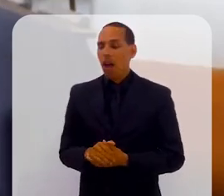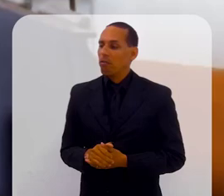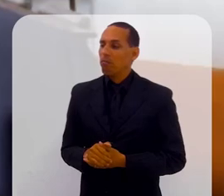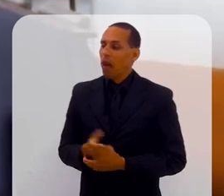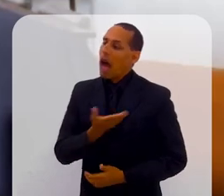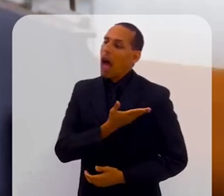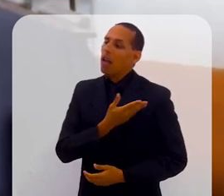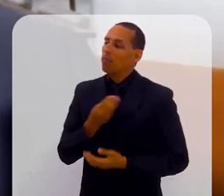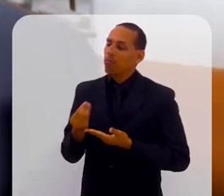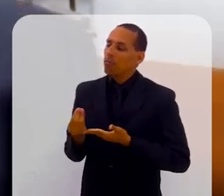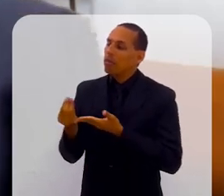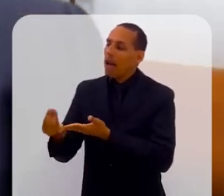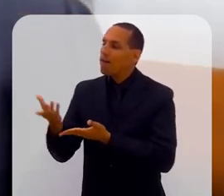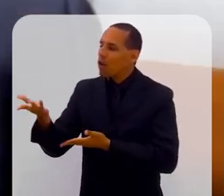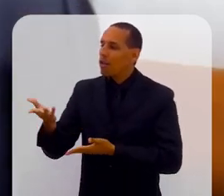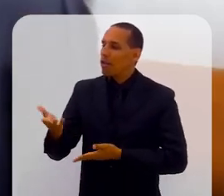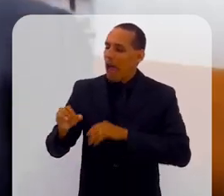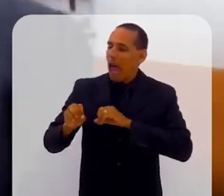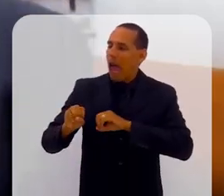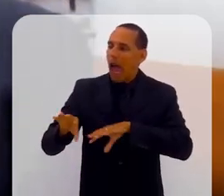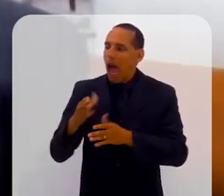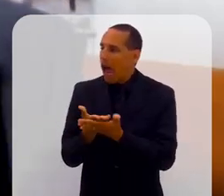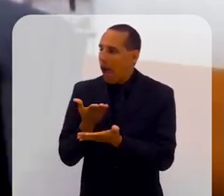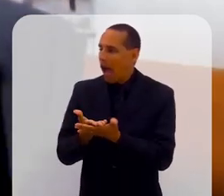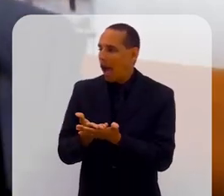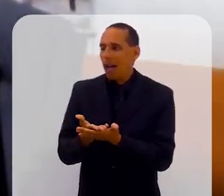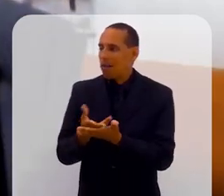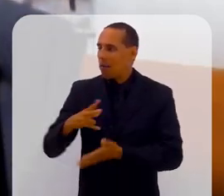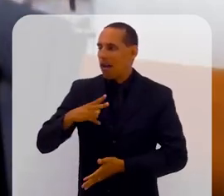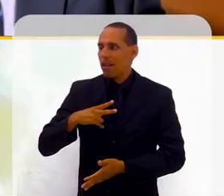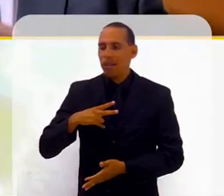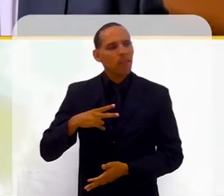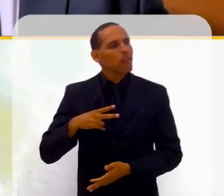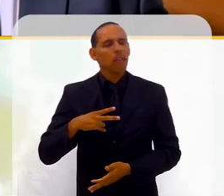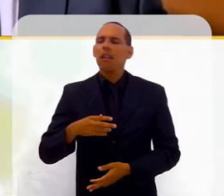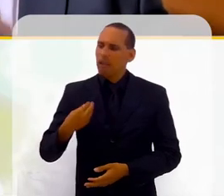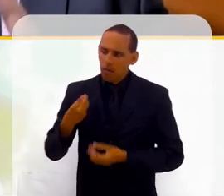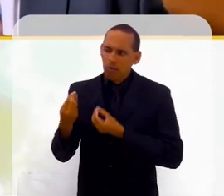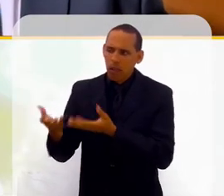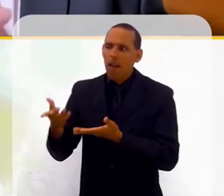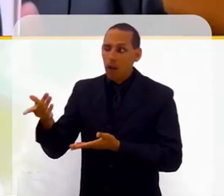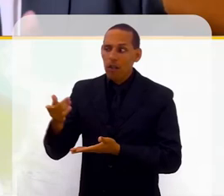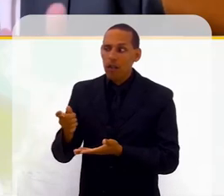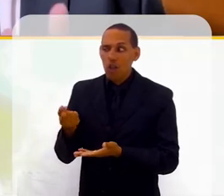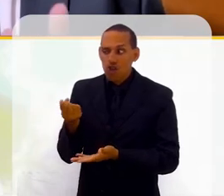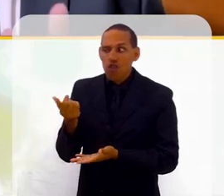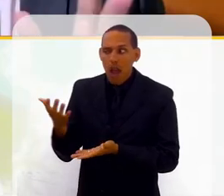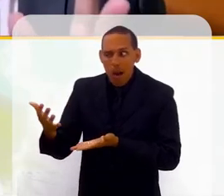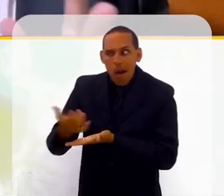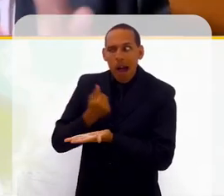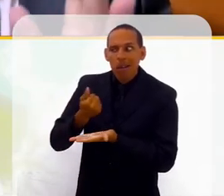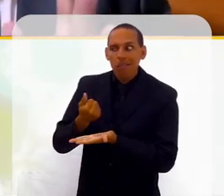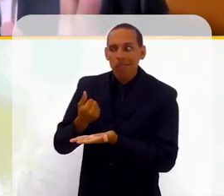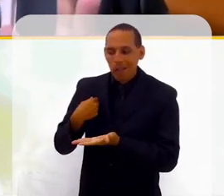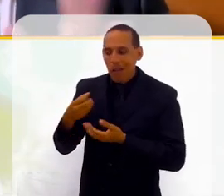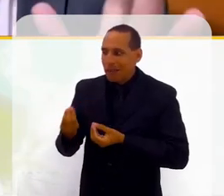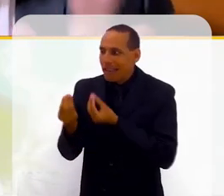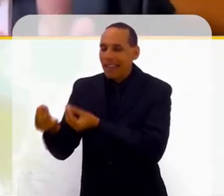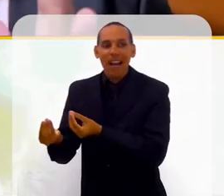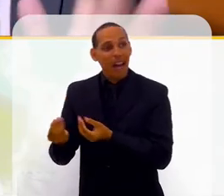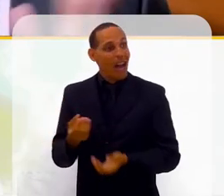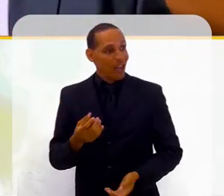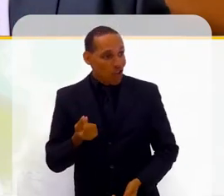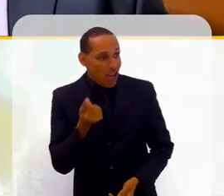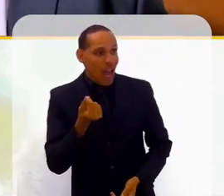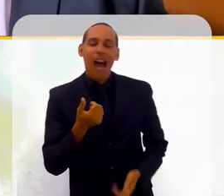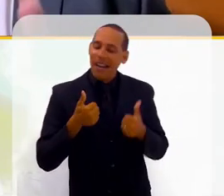aluno para você dar aula particular. Ela não, mas eu não dou aula particular, não. Eu vou arrumar um aluno, você vai dar aula particular e você vai cobrar. Ela falou, pô, beleza, vou ganhar